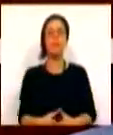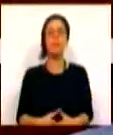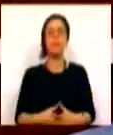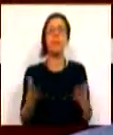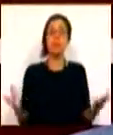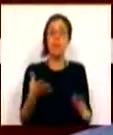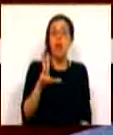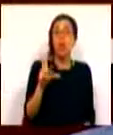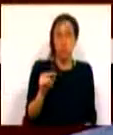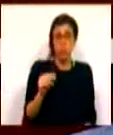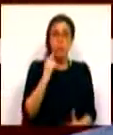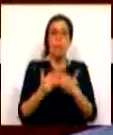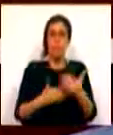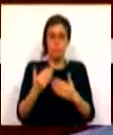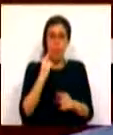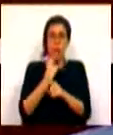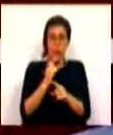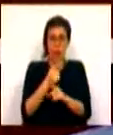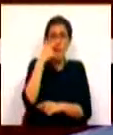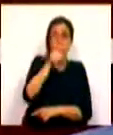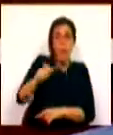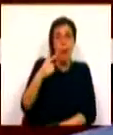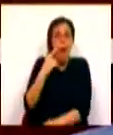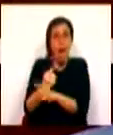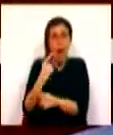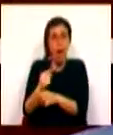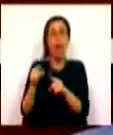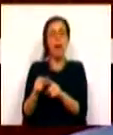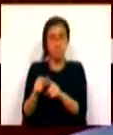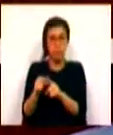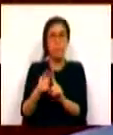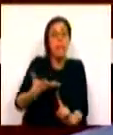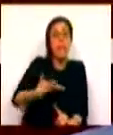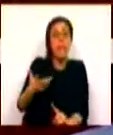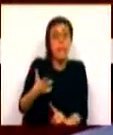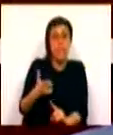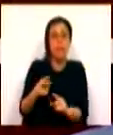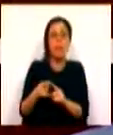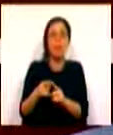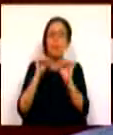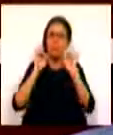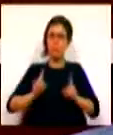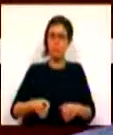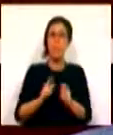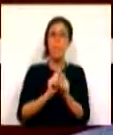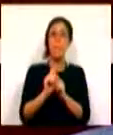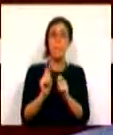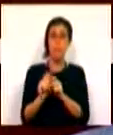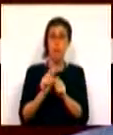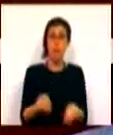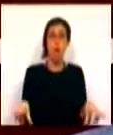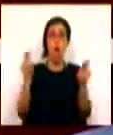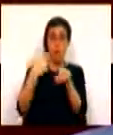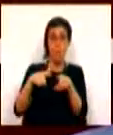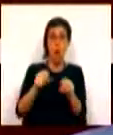Em novembro continuamos com esses mesmos beneficiários, tendo em dezembro sido iniciado o pagamento desta nova